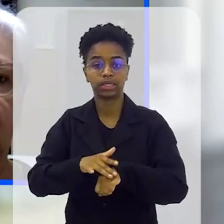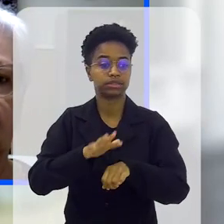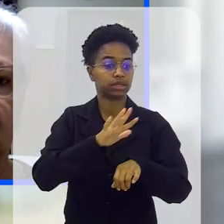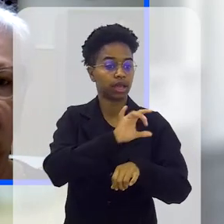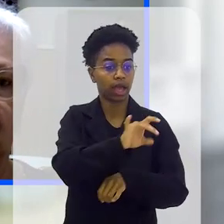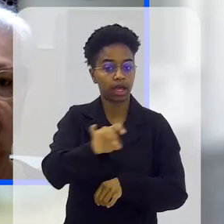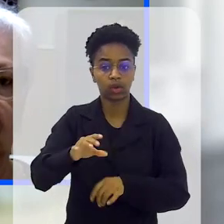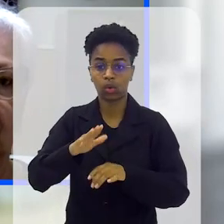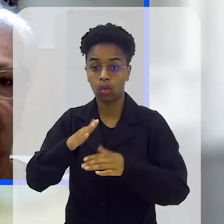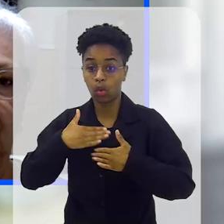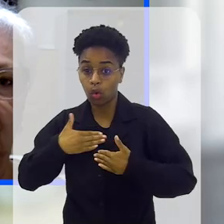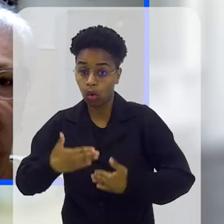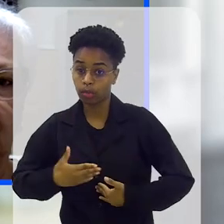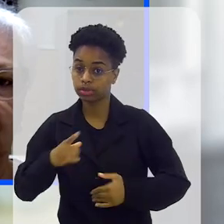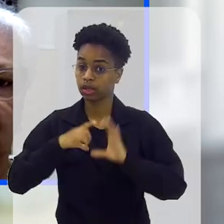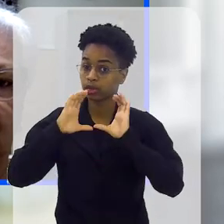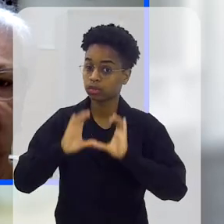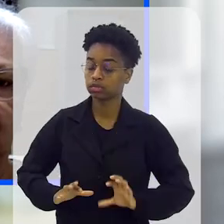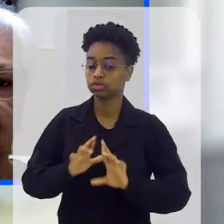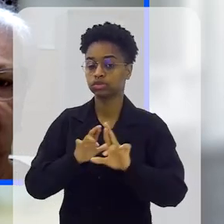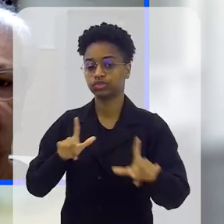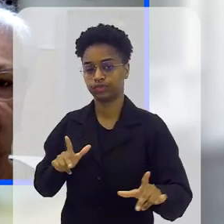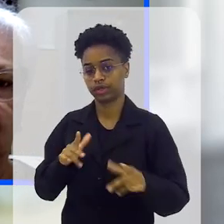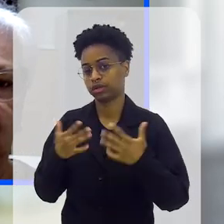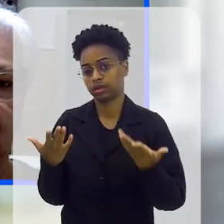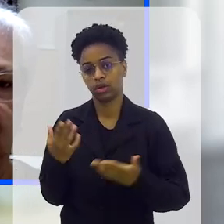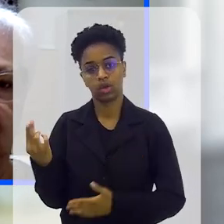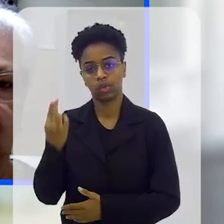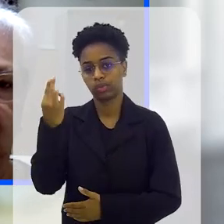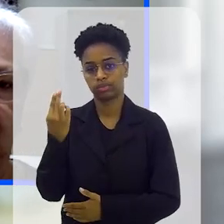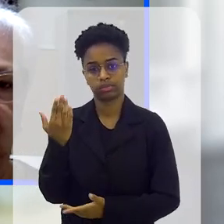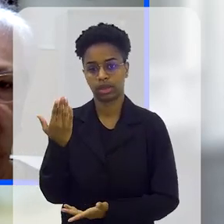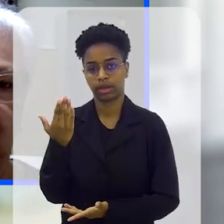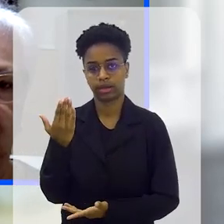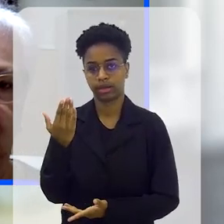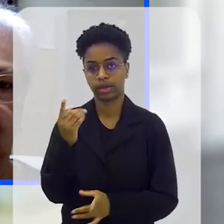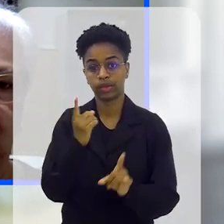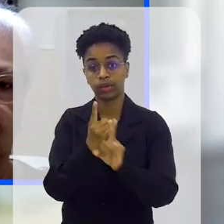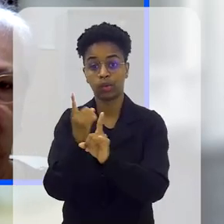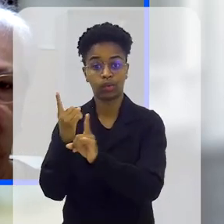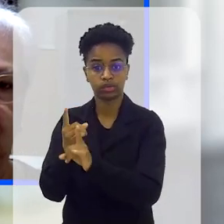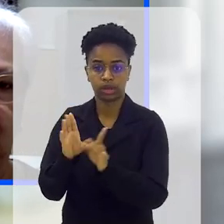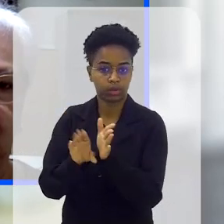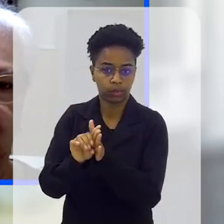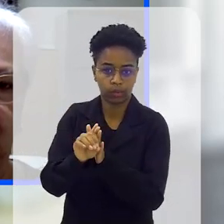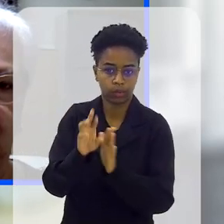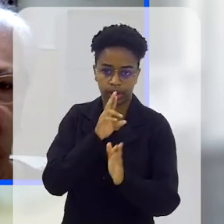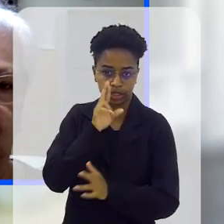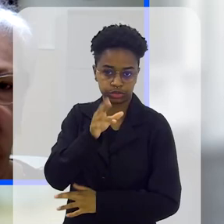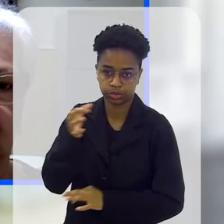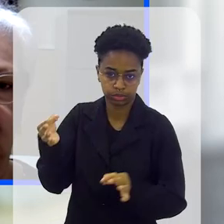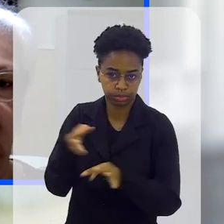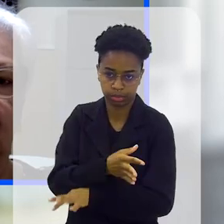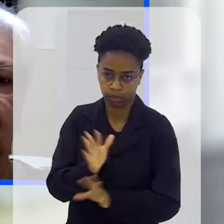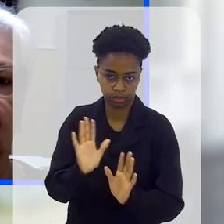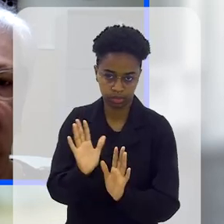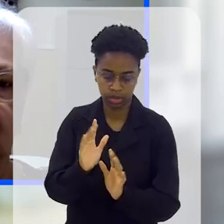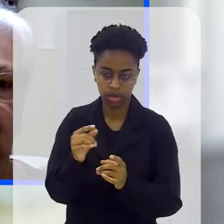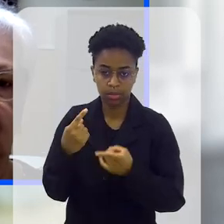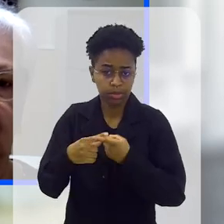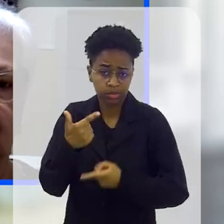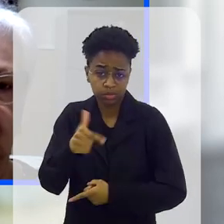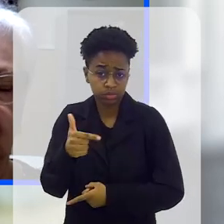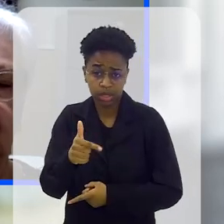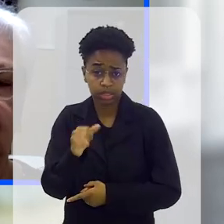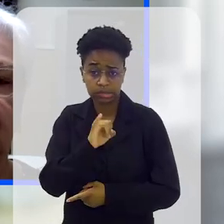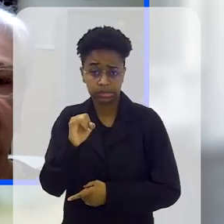corpo humano vai responder de uma maneira e vai se comportar de uma maneira. Não adianta querer encontrar no Google uma resposta que